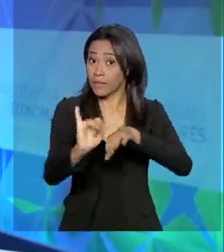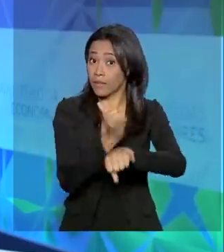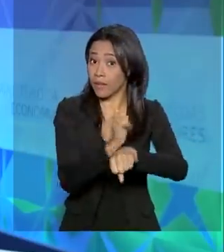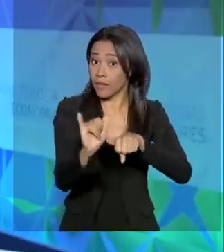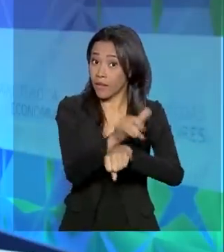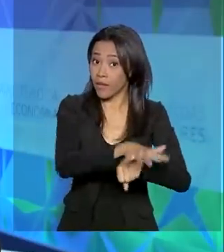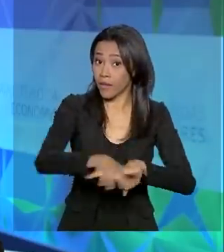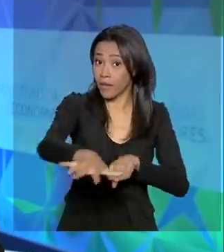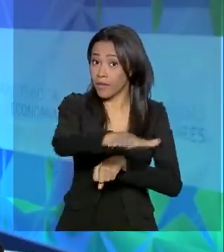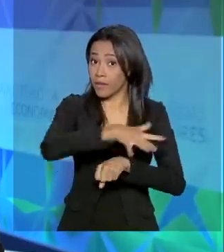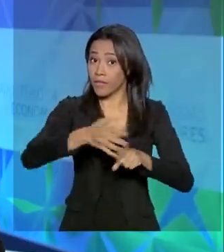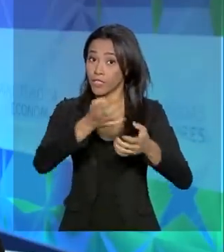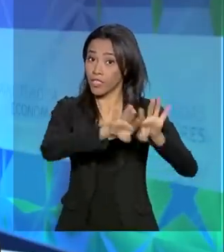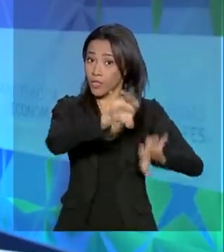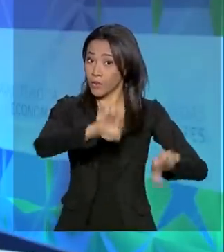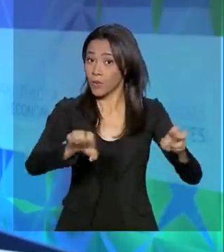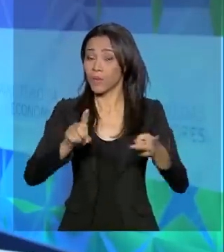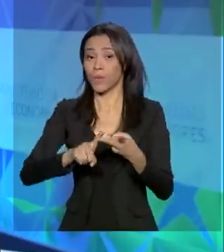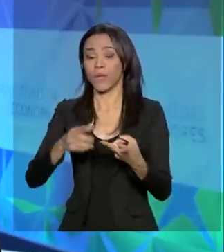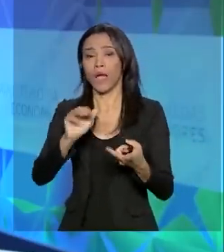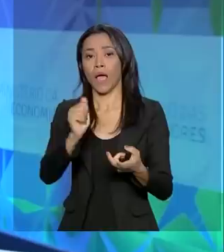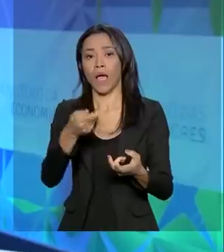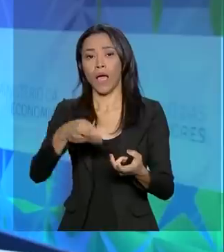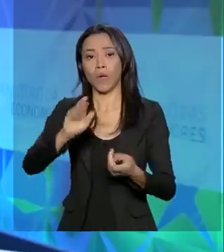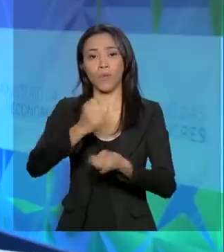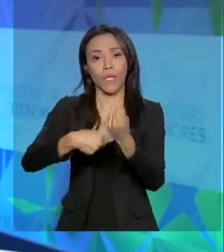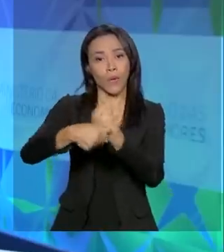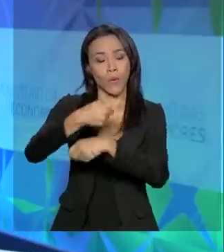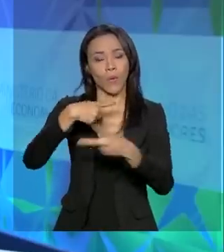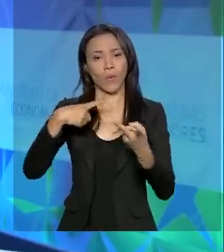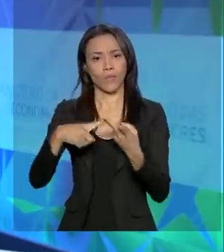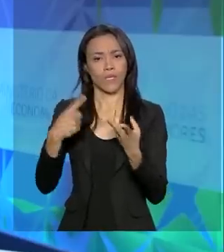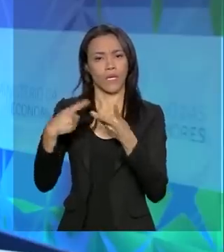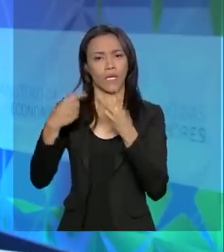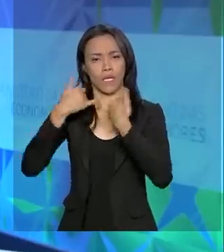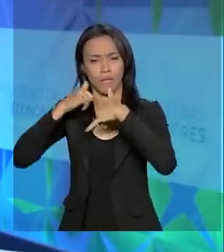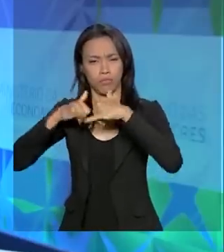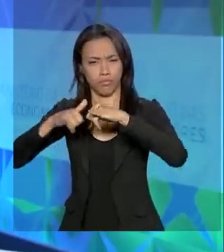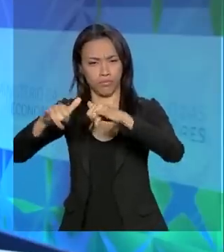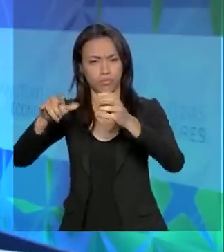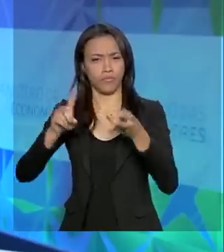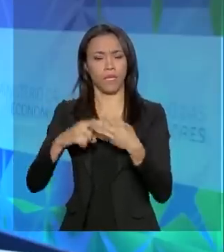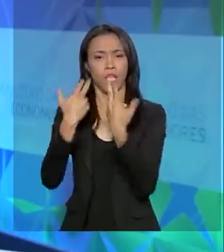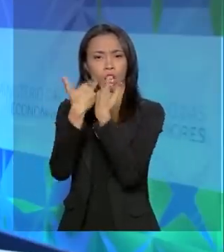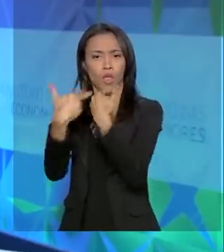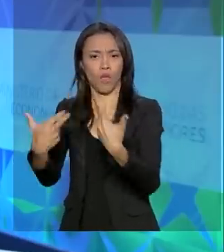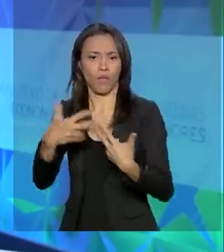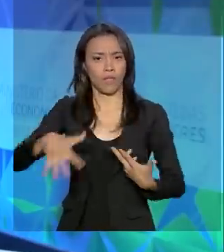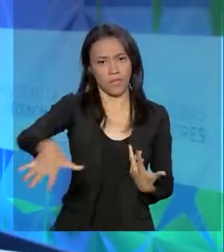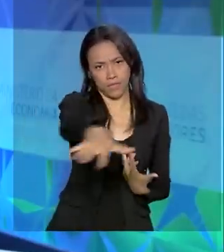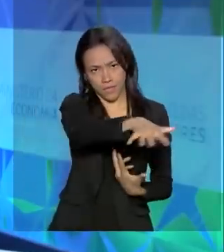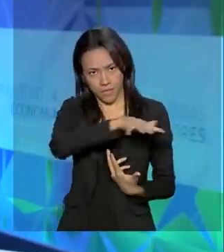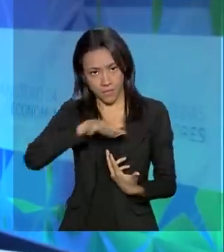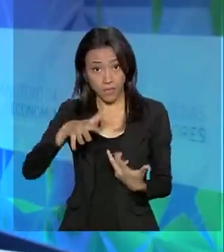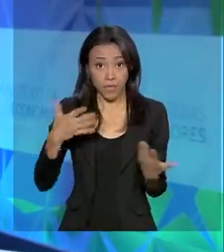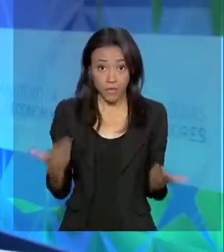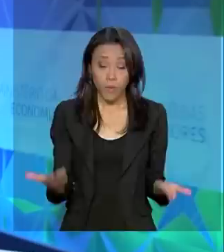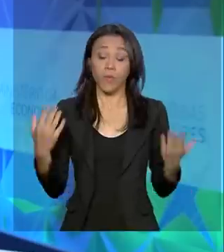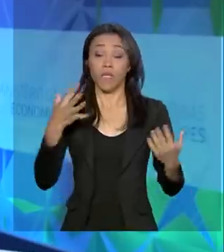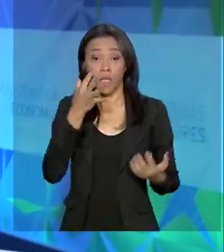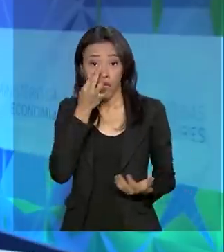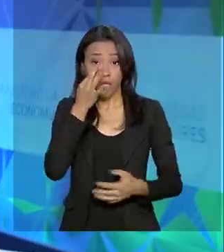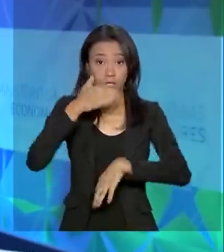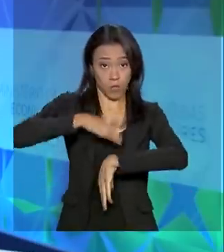brasileira, como infraestrutura, agronegócios, energia, tecnologia e inovação. Neste momento, o presidente Jair Bolsonaro